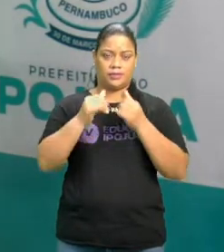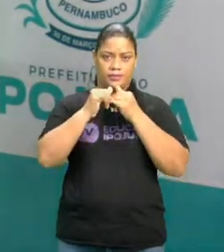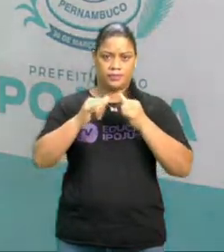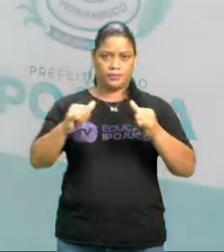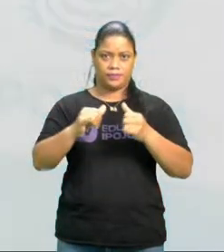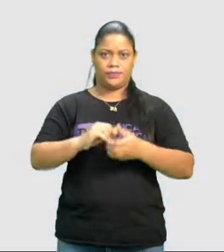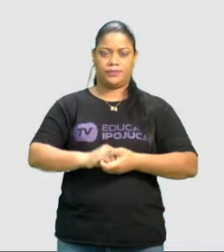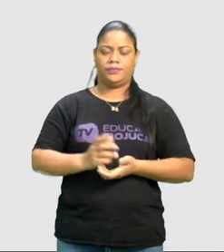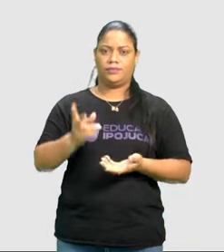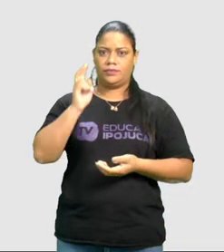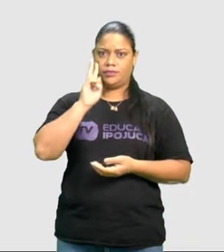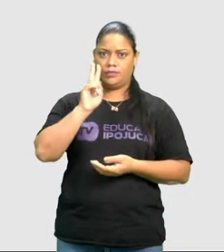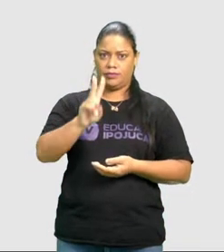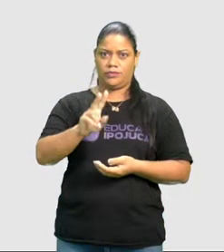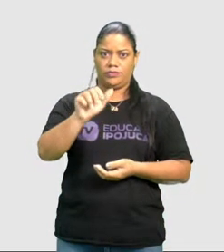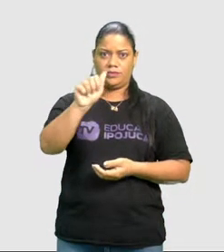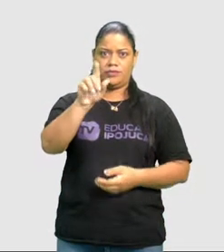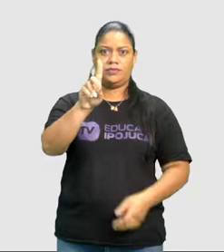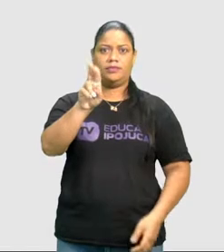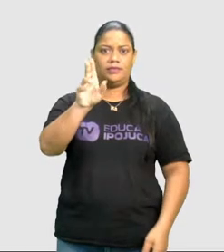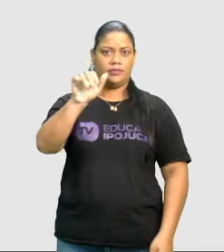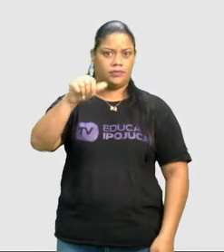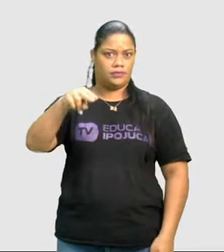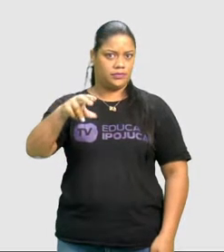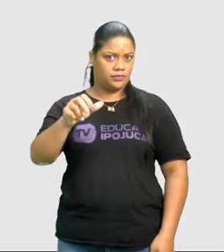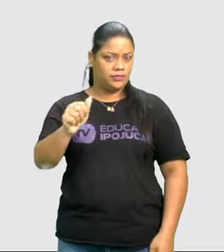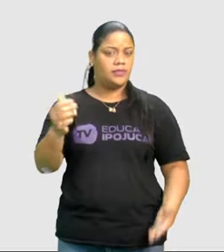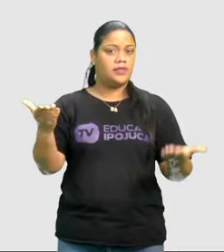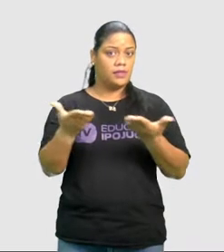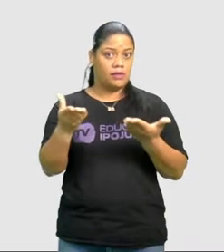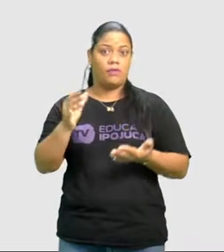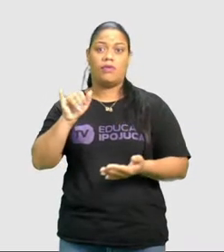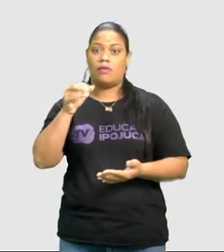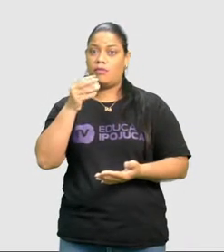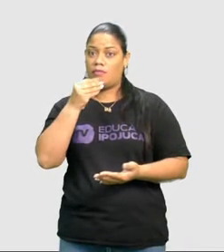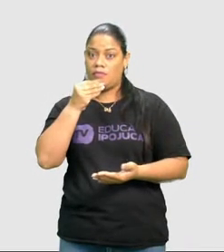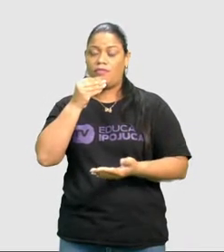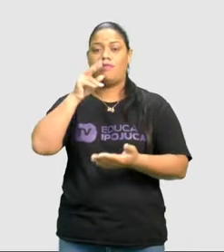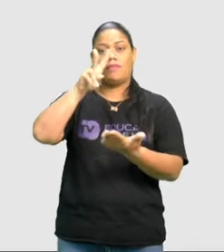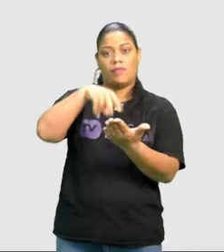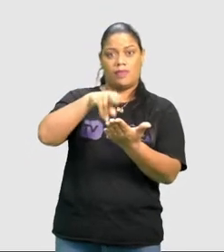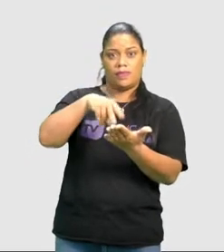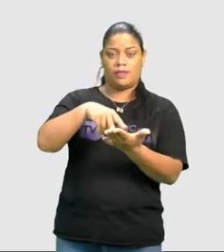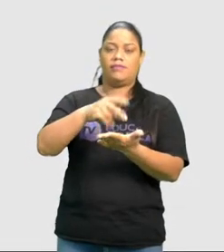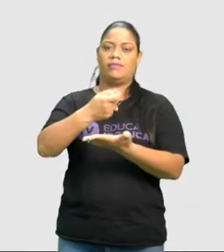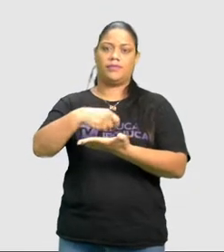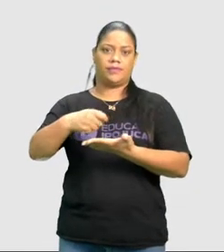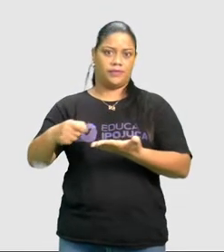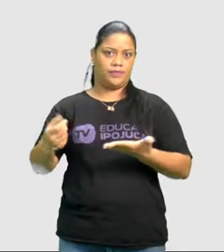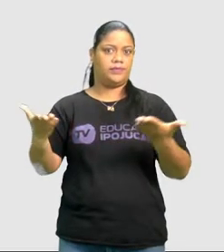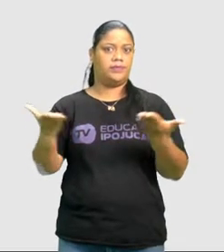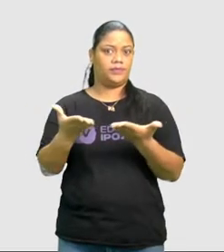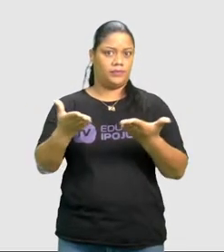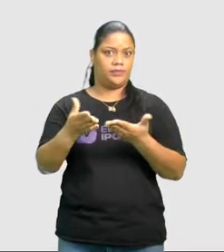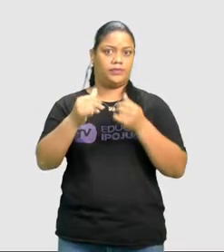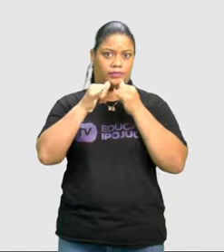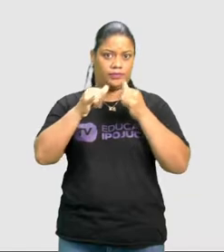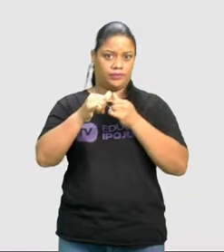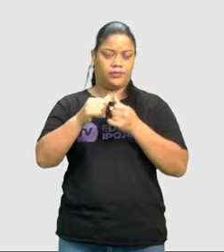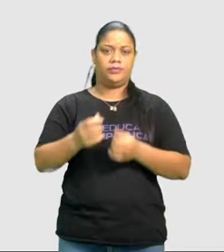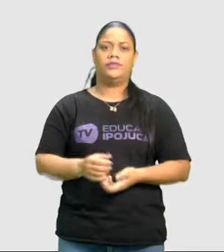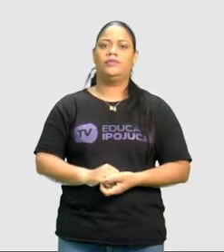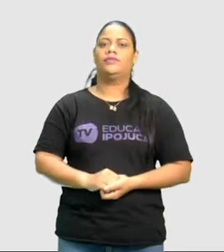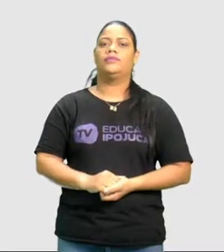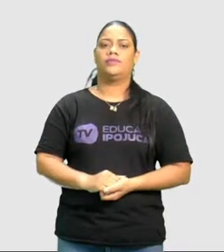Portanto, a gente percebeu que a Adriana agora tem a oportunidade de ler e escrever, a notícia traz a seguinte informação.